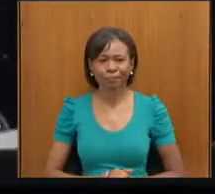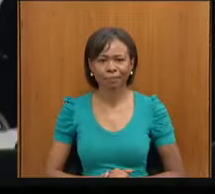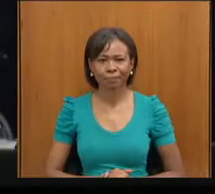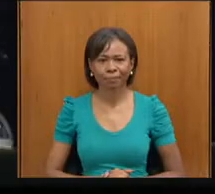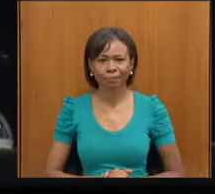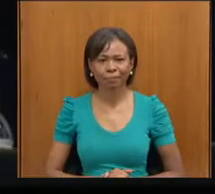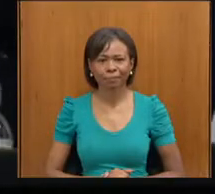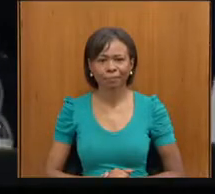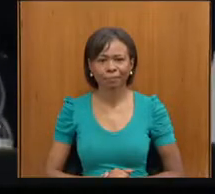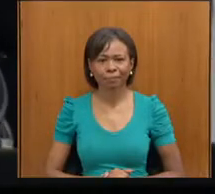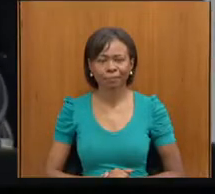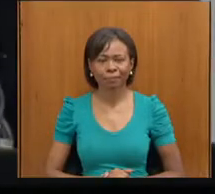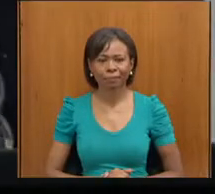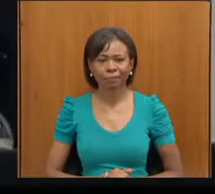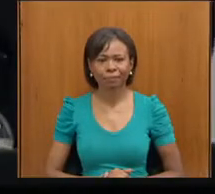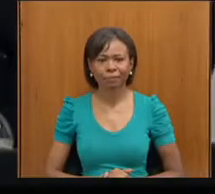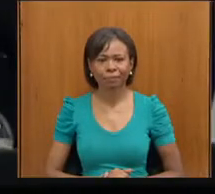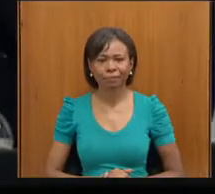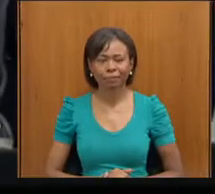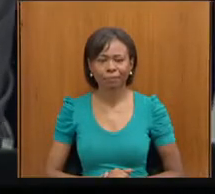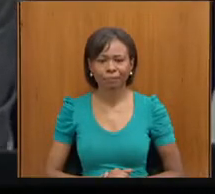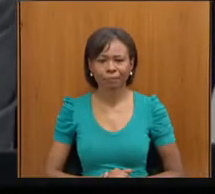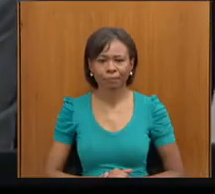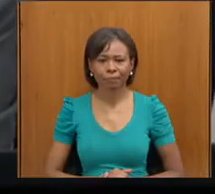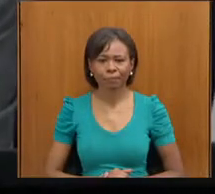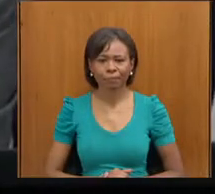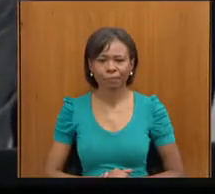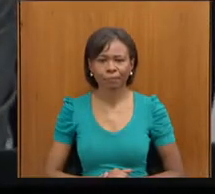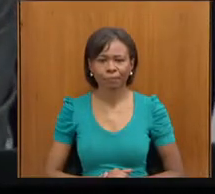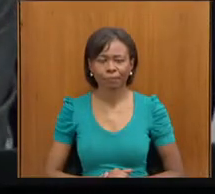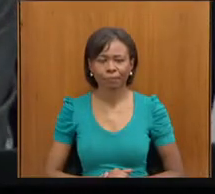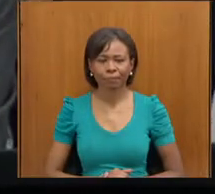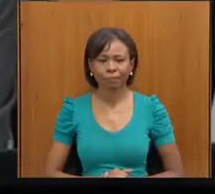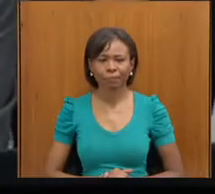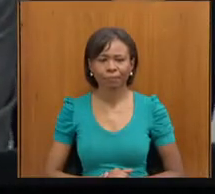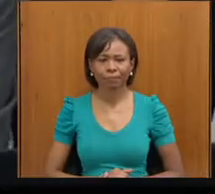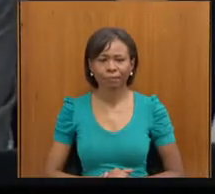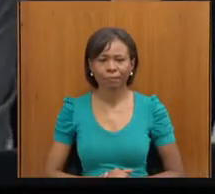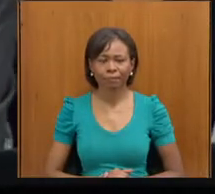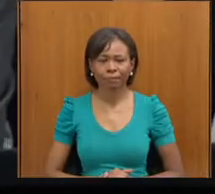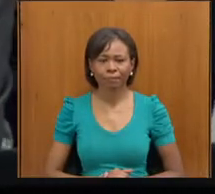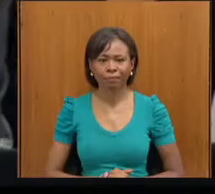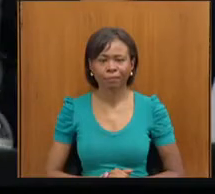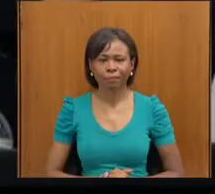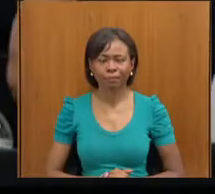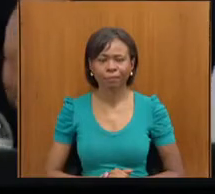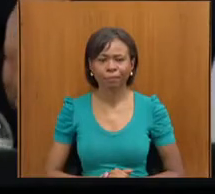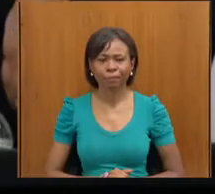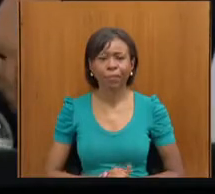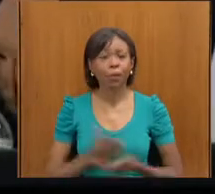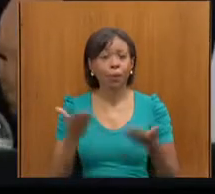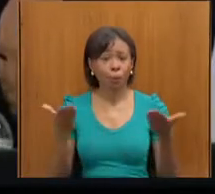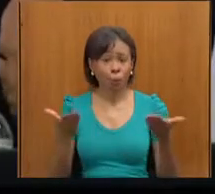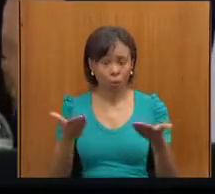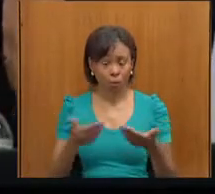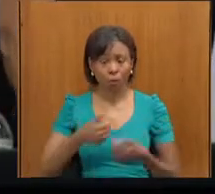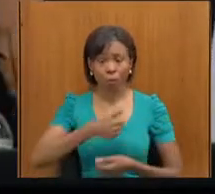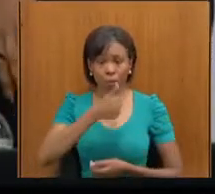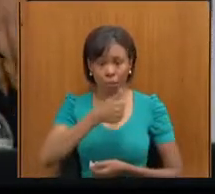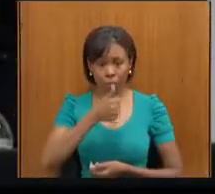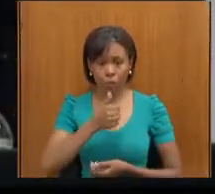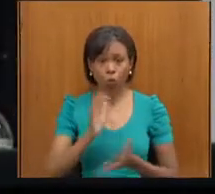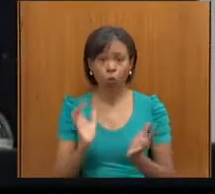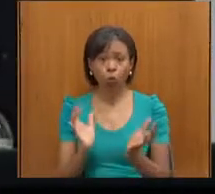Então, antes de passar aqui para o nosso subsecretário, eu vou passar a fala para os membros da